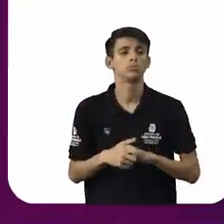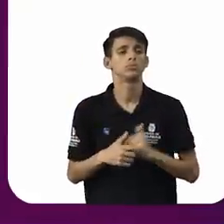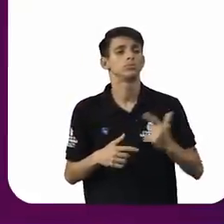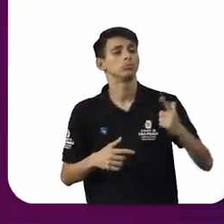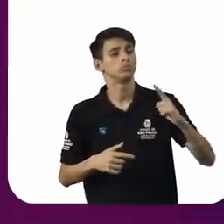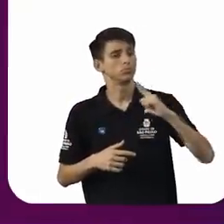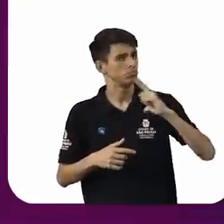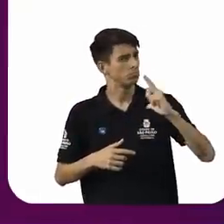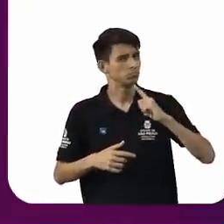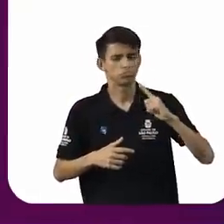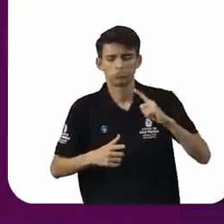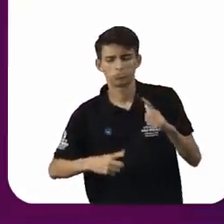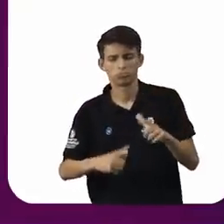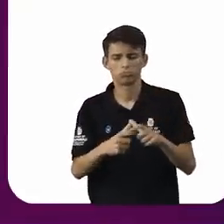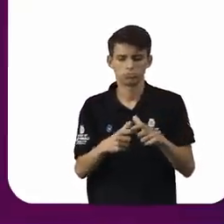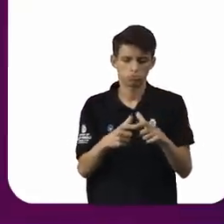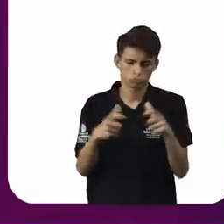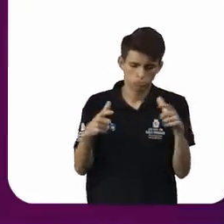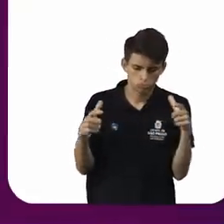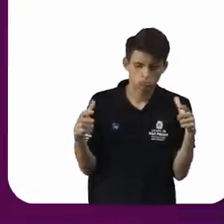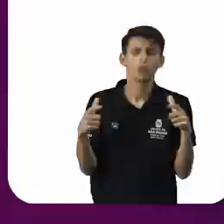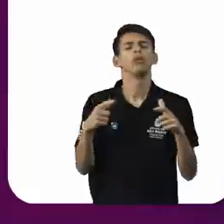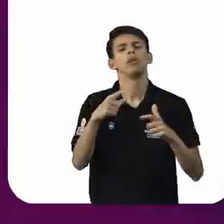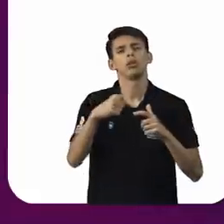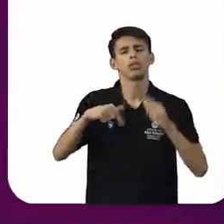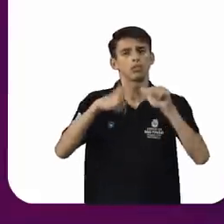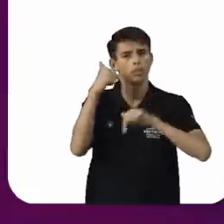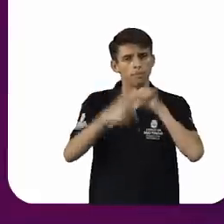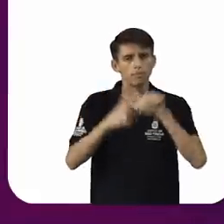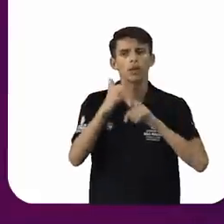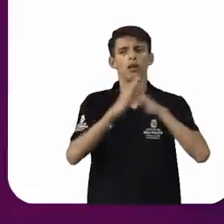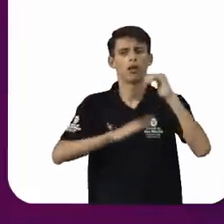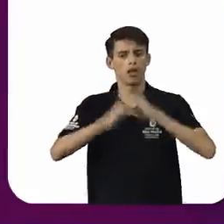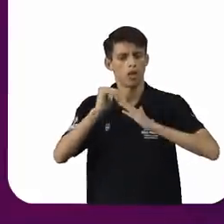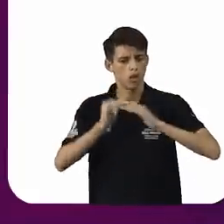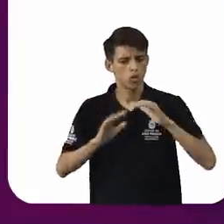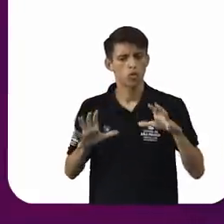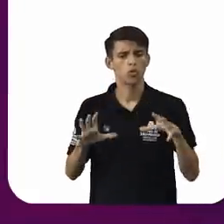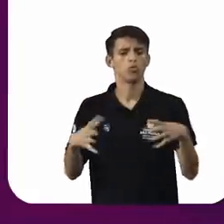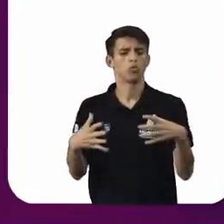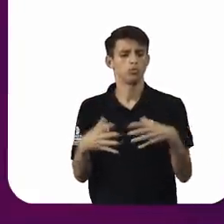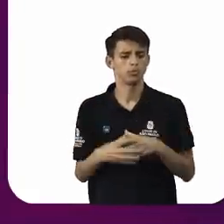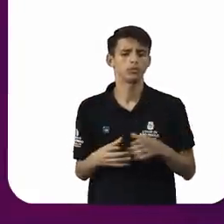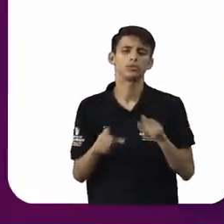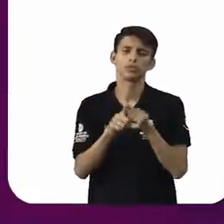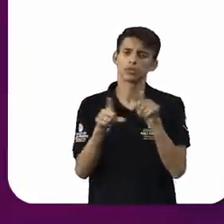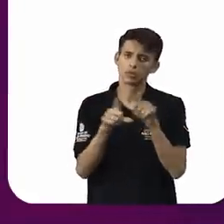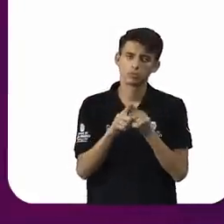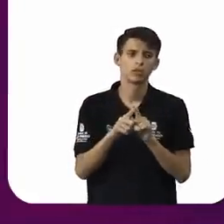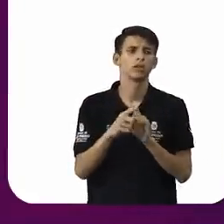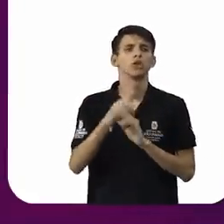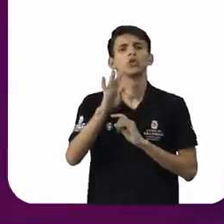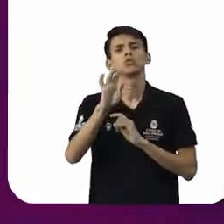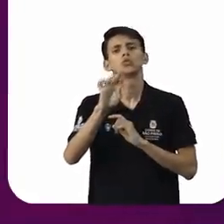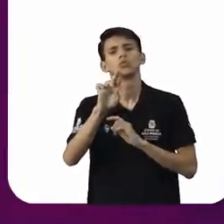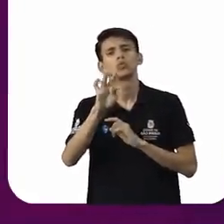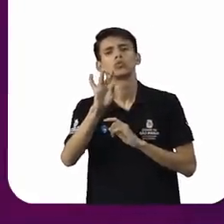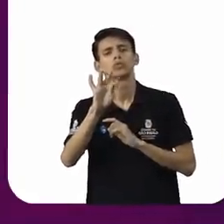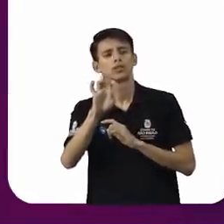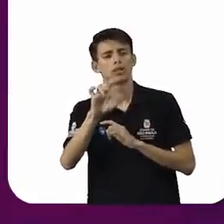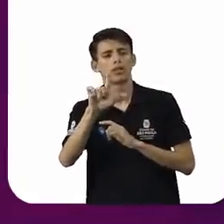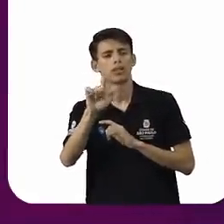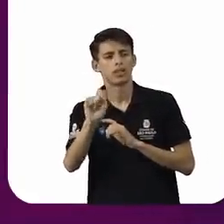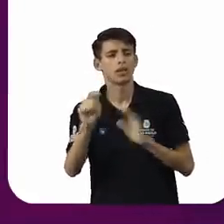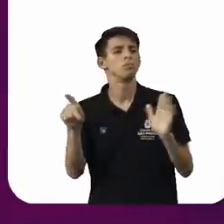você tem uma ampla jurisprudência na área de ações coletivas, a lei de ação civil pública tutela a